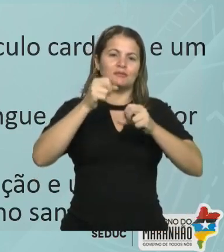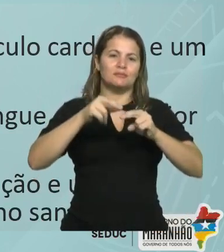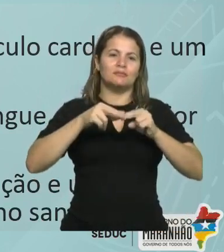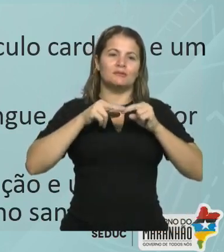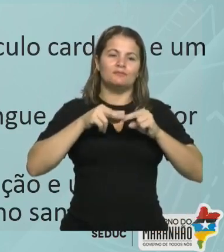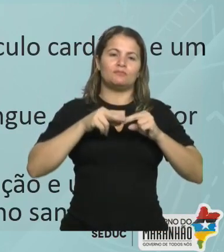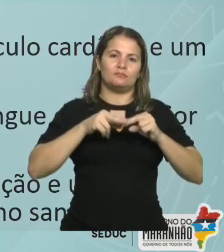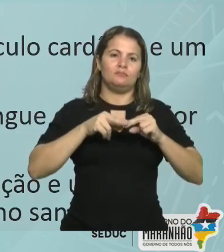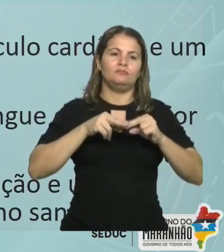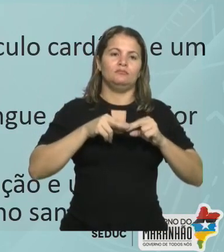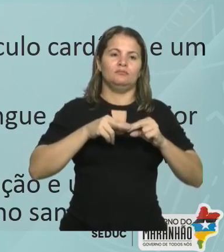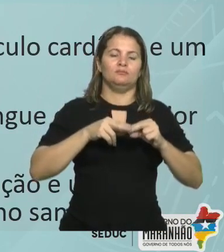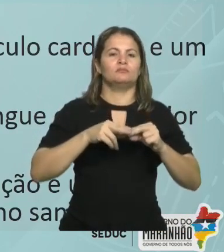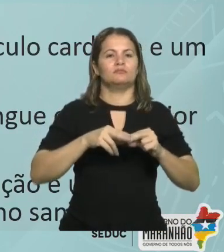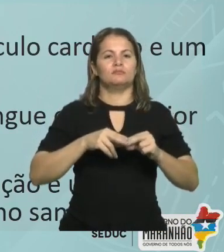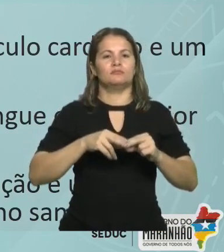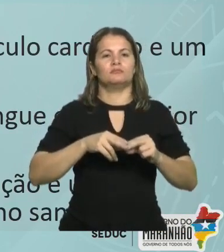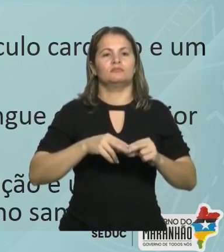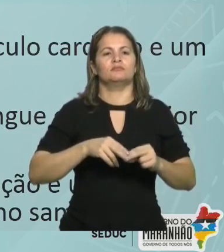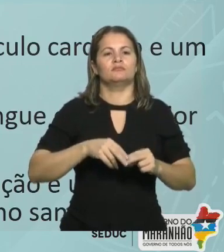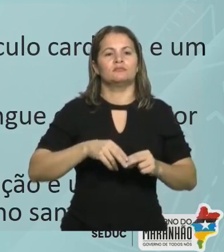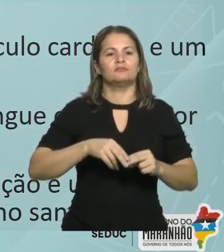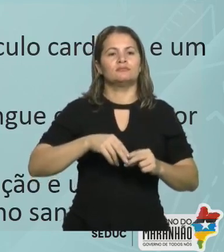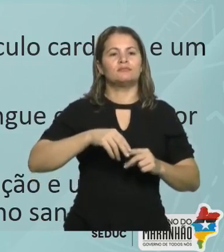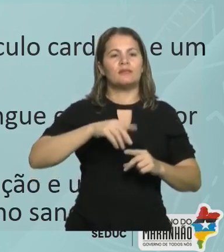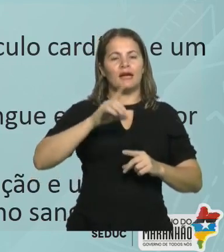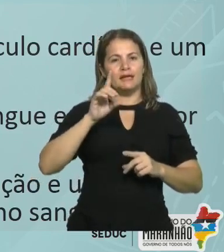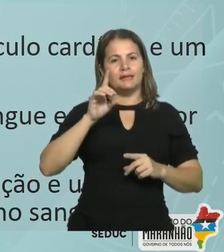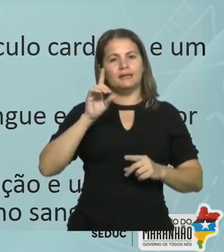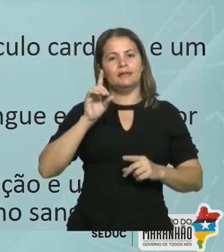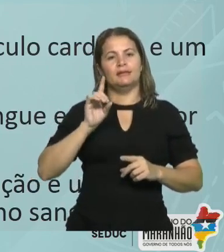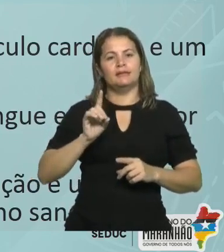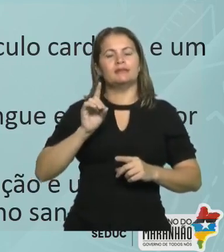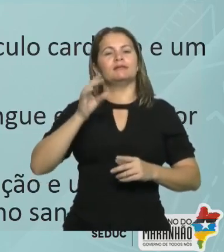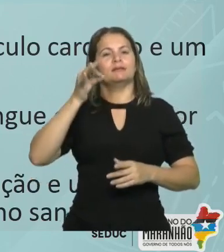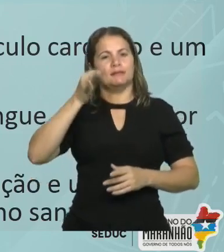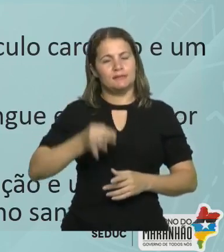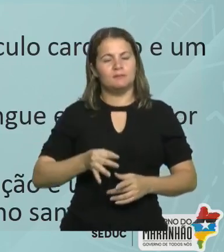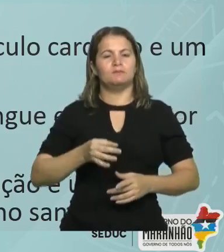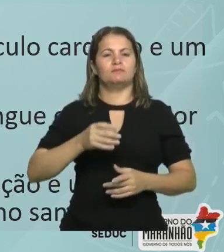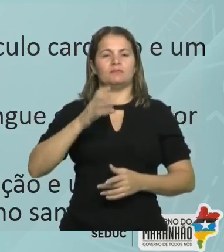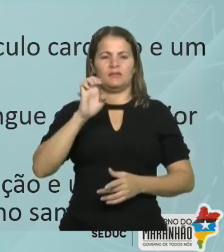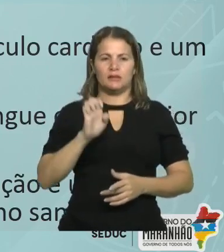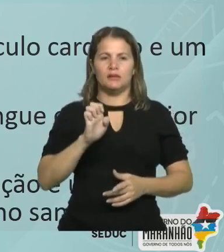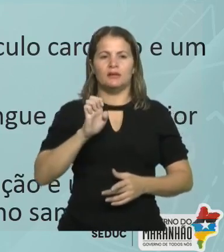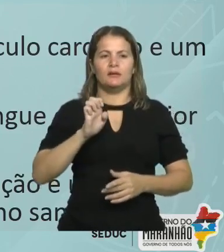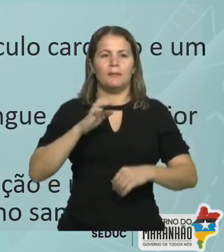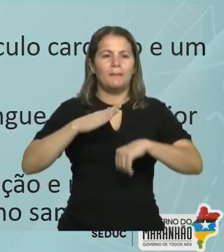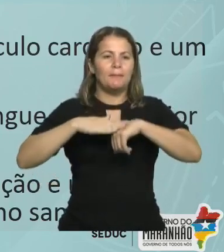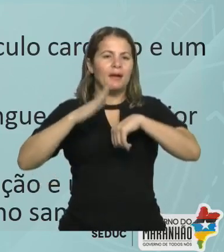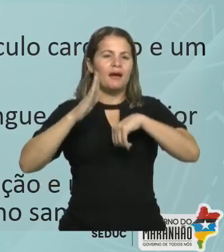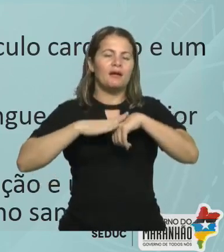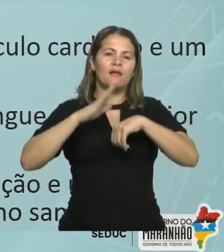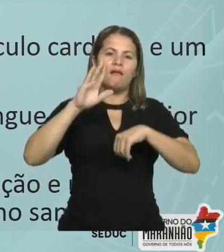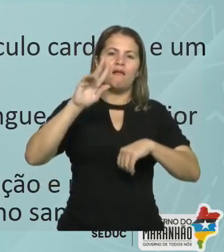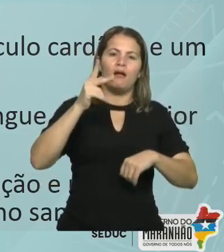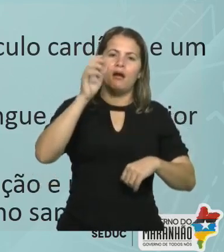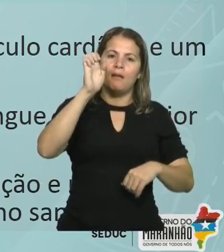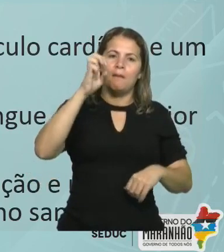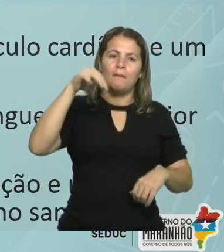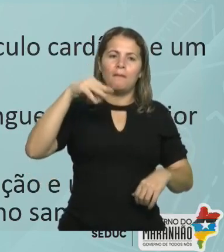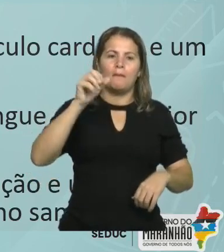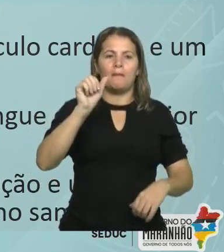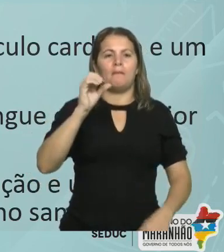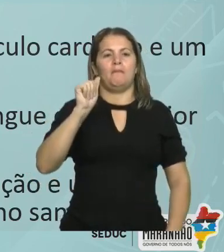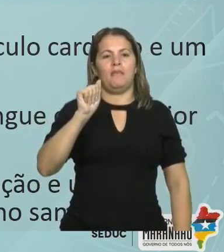causaria um aumento na taxa de respiração e uma intoxicação sanguínea causada pelo aumento de ácido carbônico no sangue? Também não.